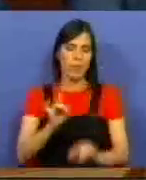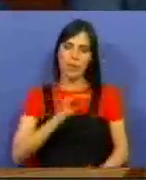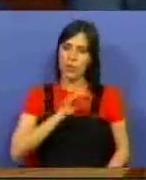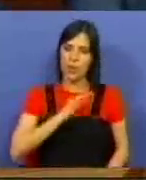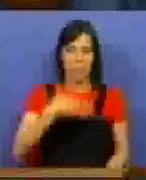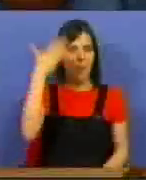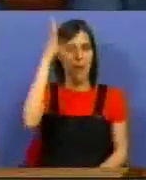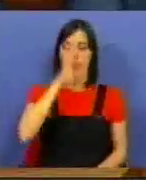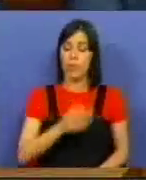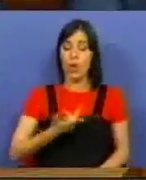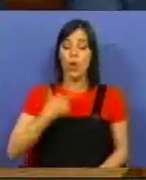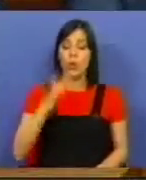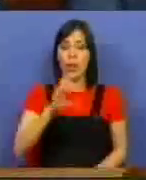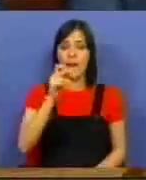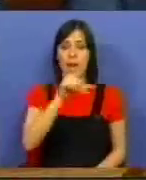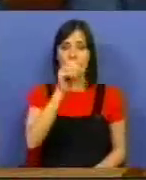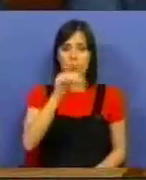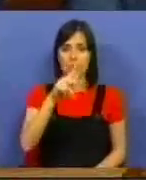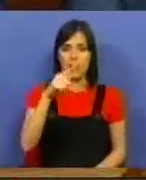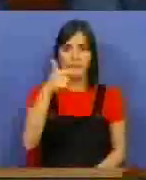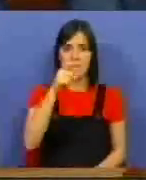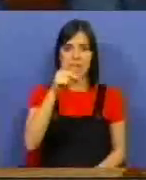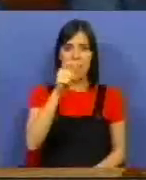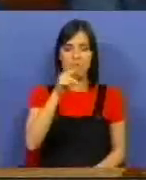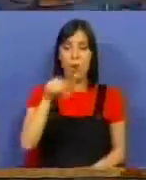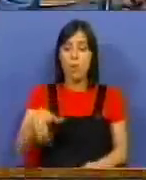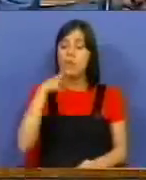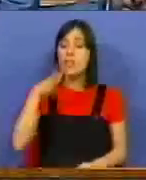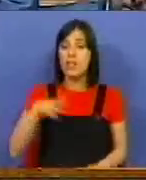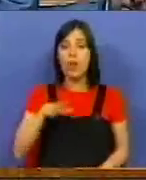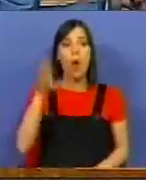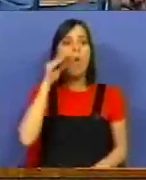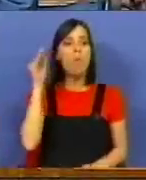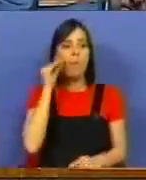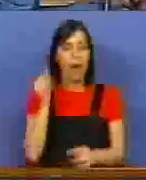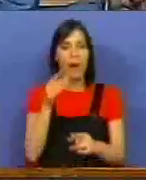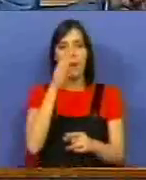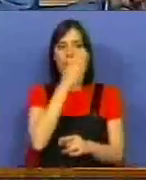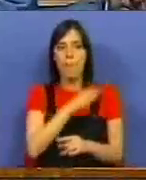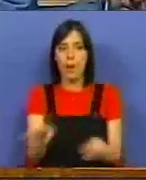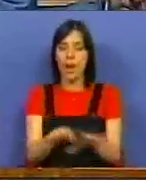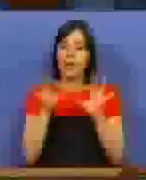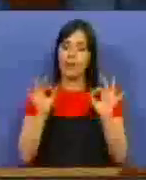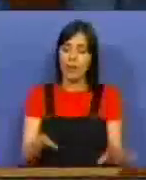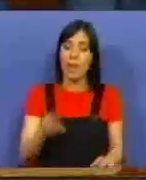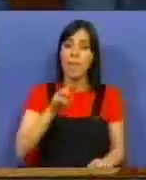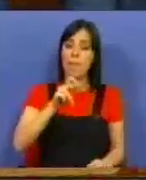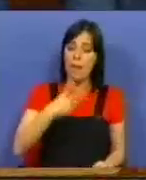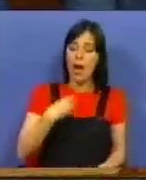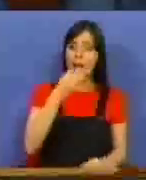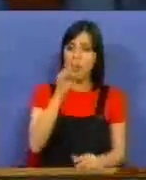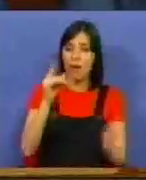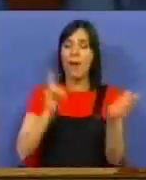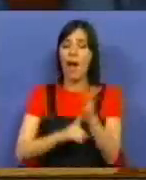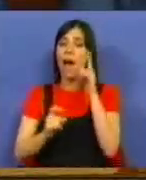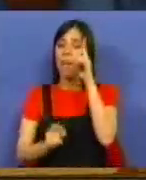Primeiro-Ministro, porque o Dr. Carlos Tavares vem cá hoje dizer-nos que aquele banco tinha práticas como o do Madoff, nos Estados